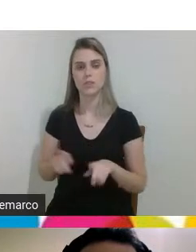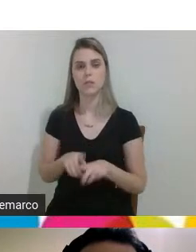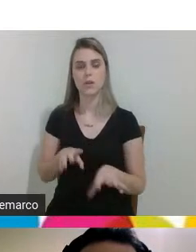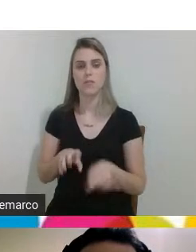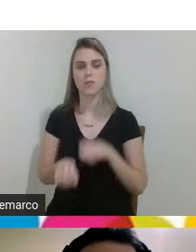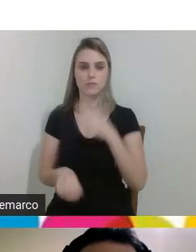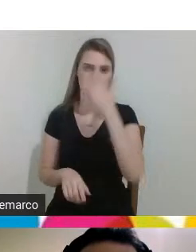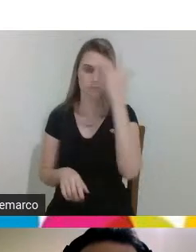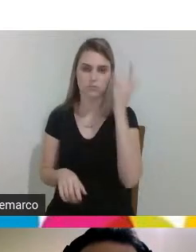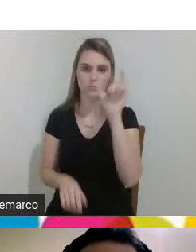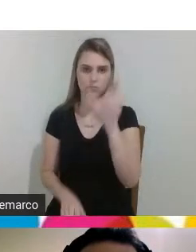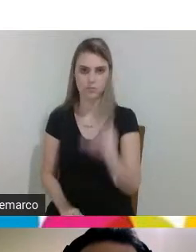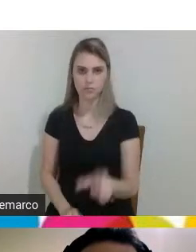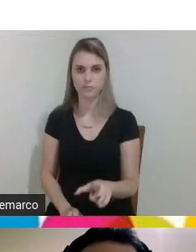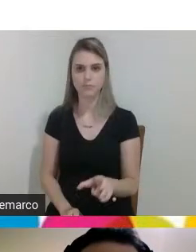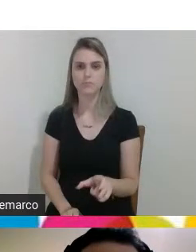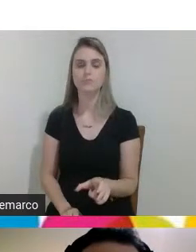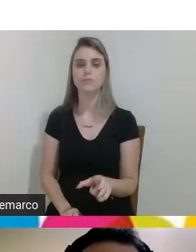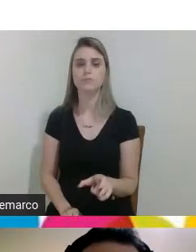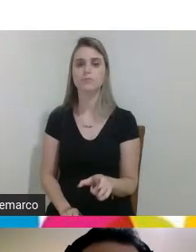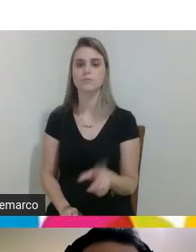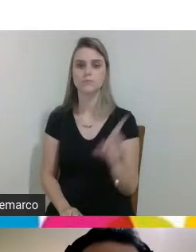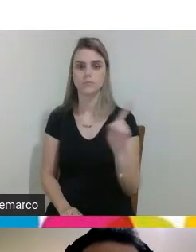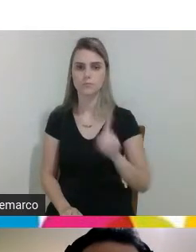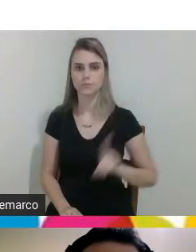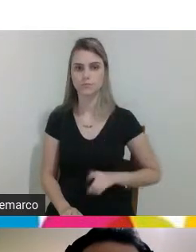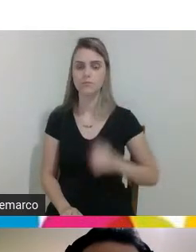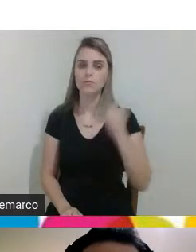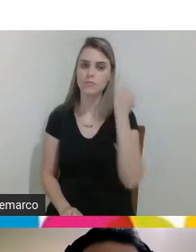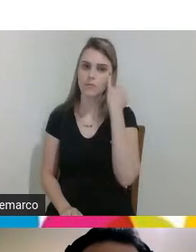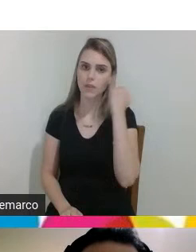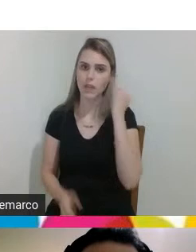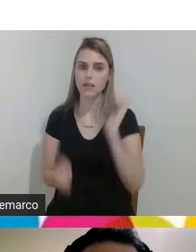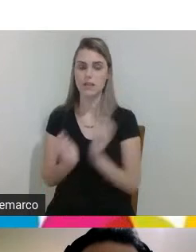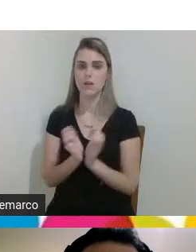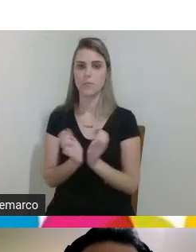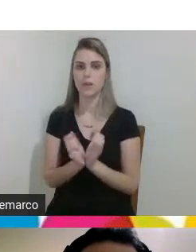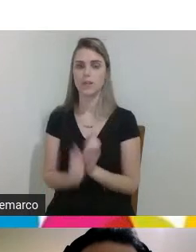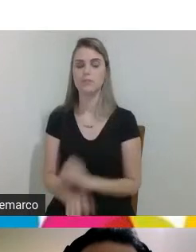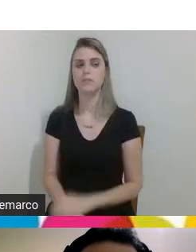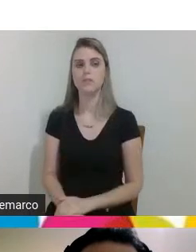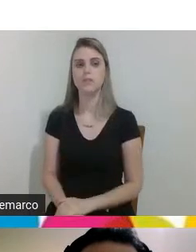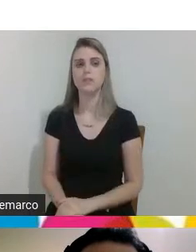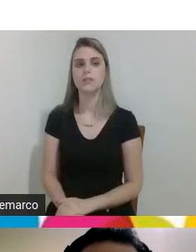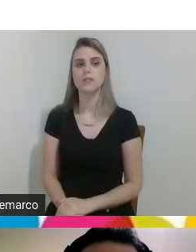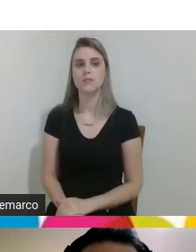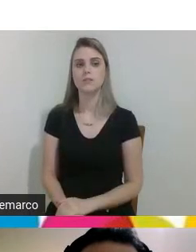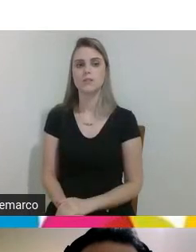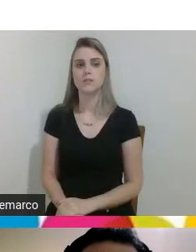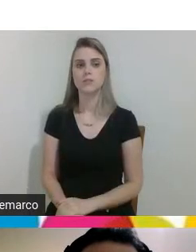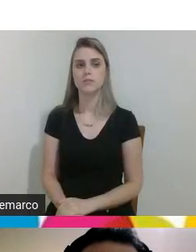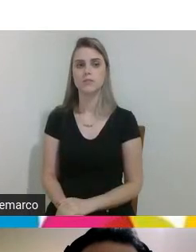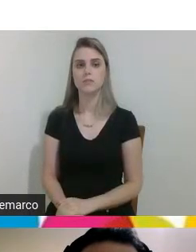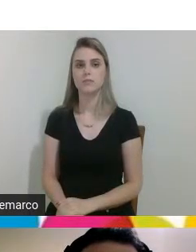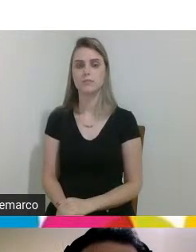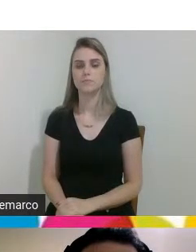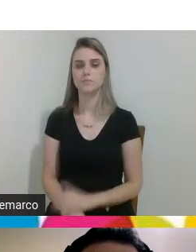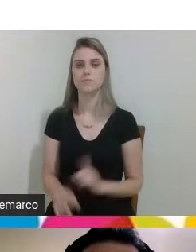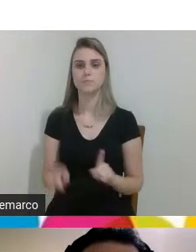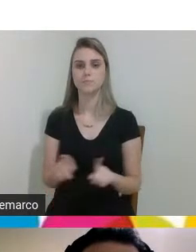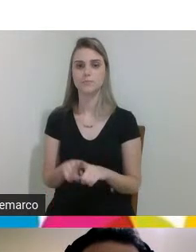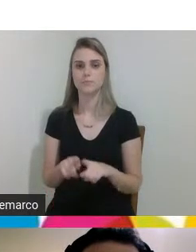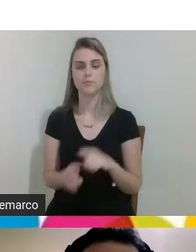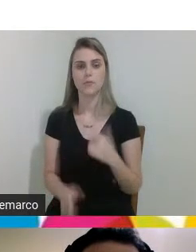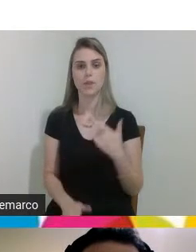estudante com deficiência intelectual na PAI e a outra estudante está fazendo sobre